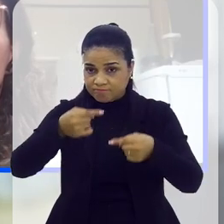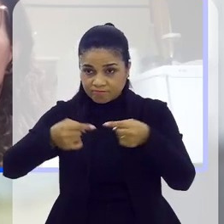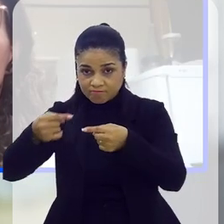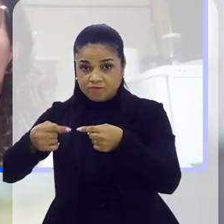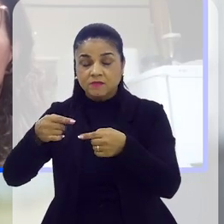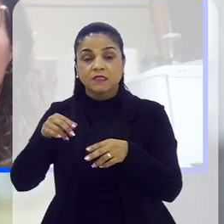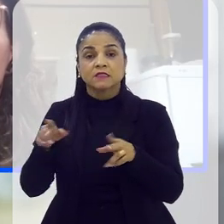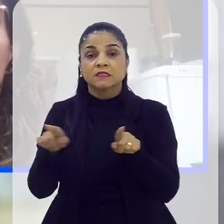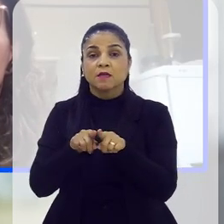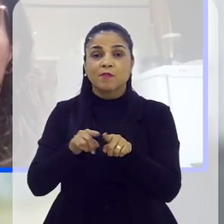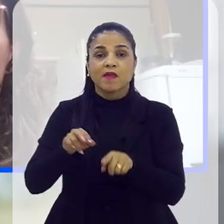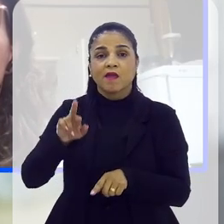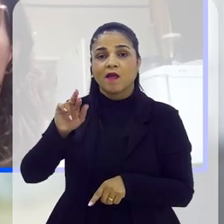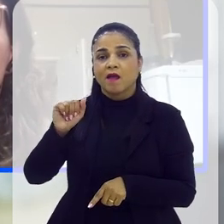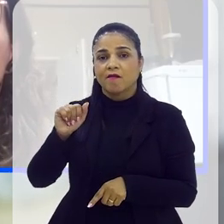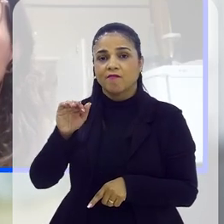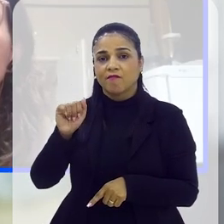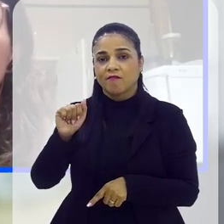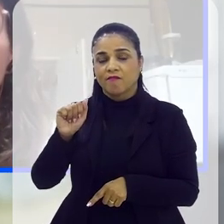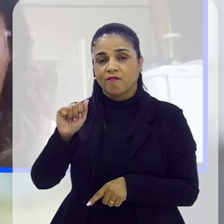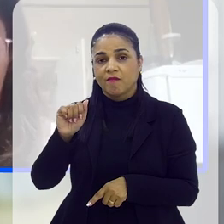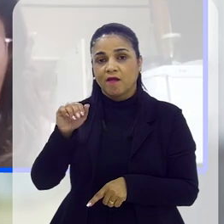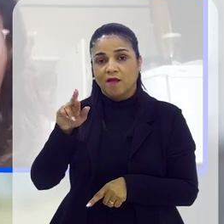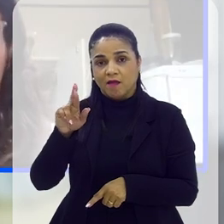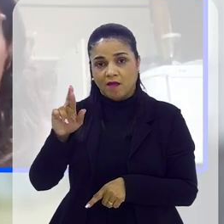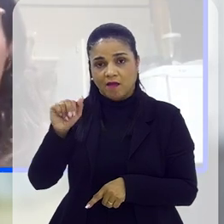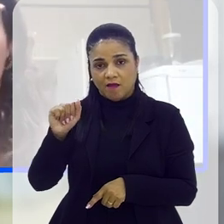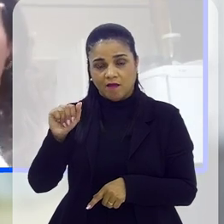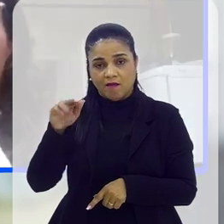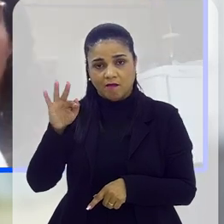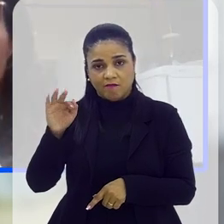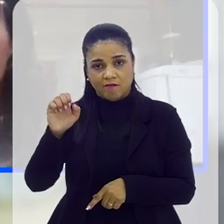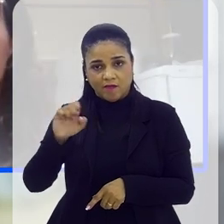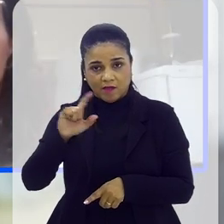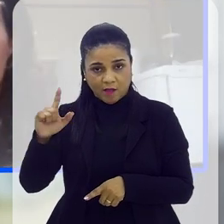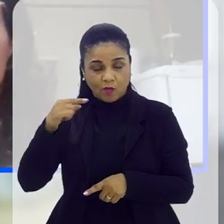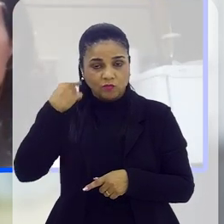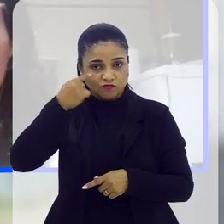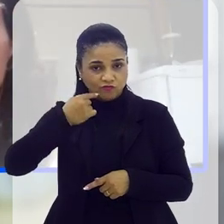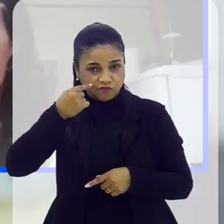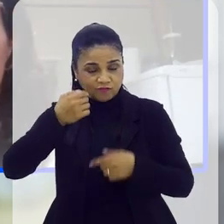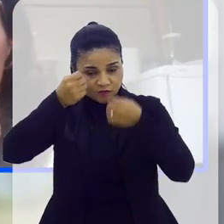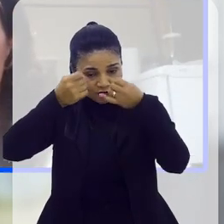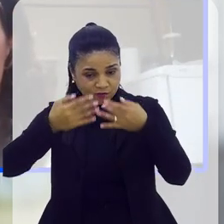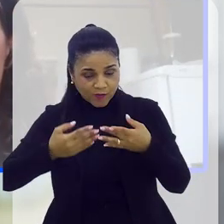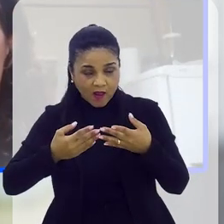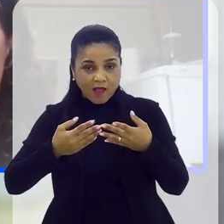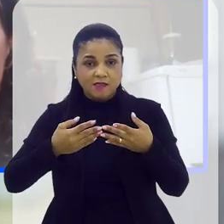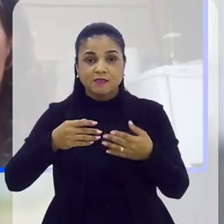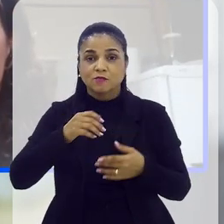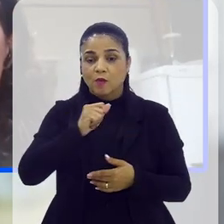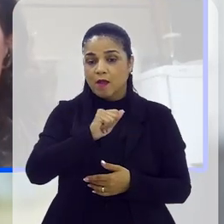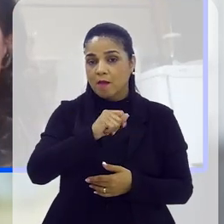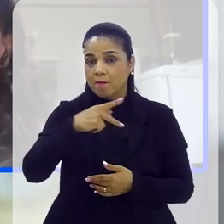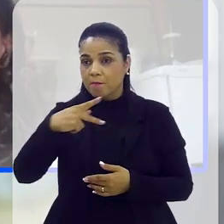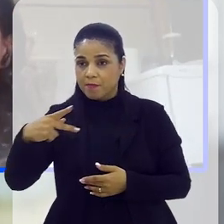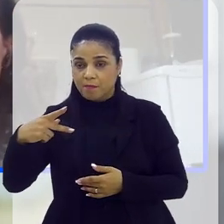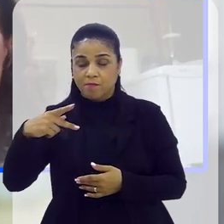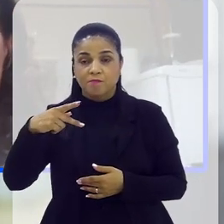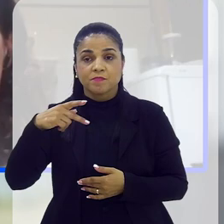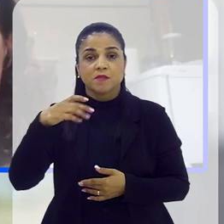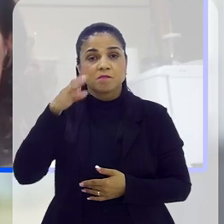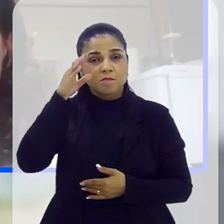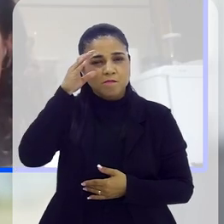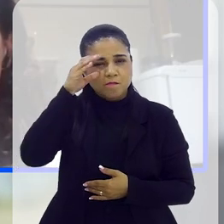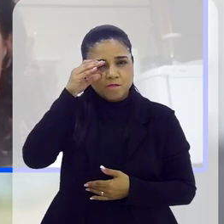primeiramente eu queria que o Rafael também falasse, porque a delegada falou do enquadramento na lei Maria da Penha, então eu queria que você falasse do aplicativo